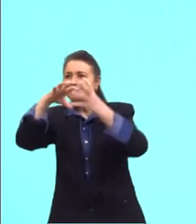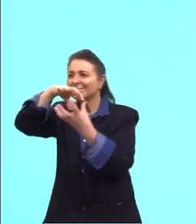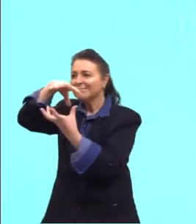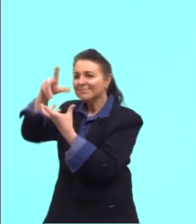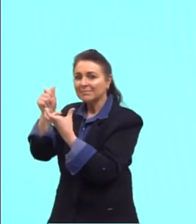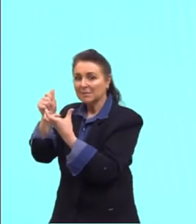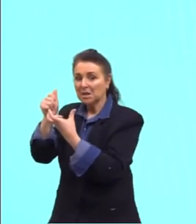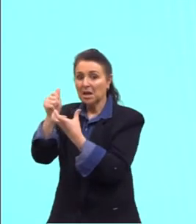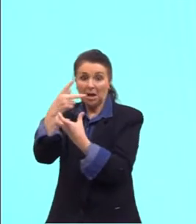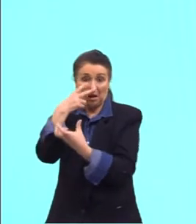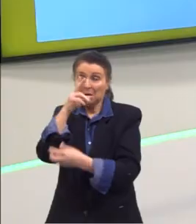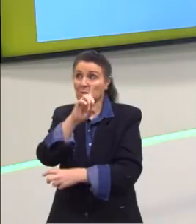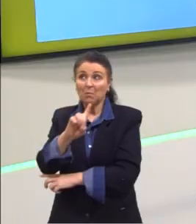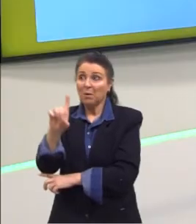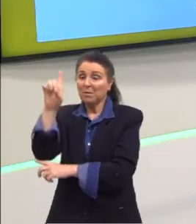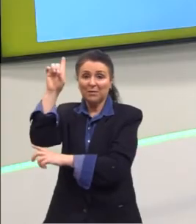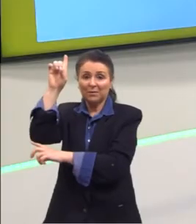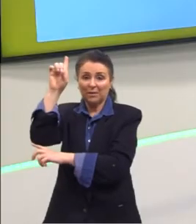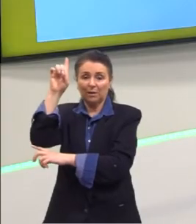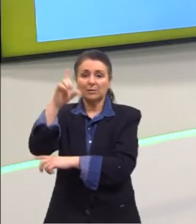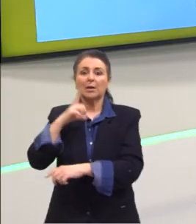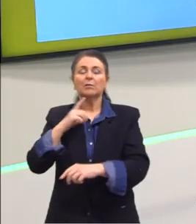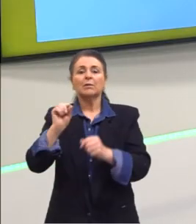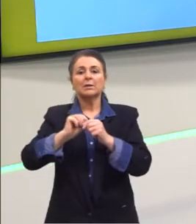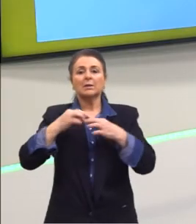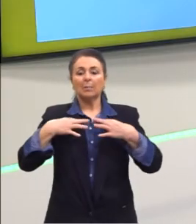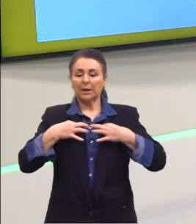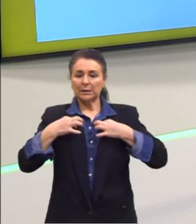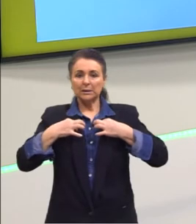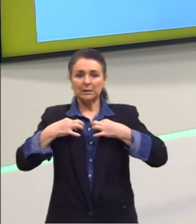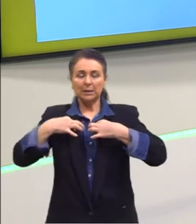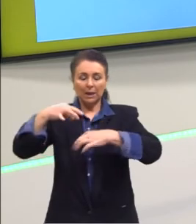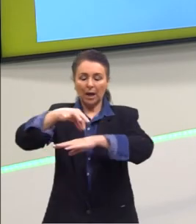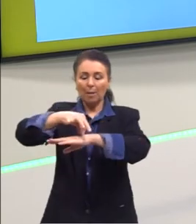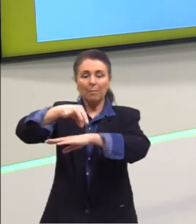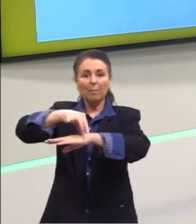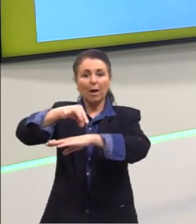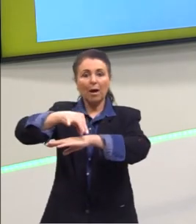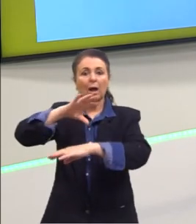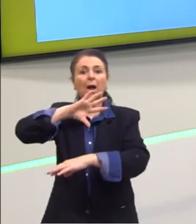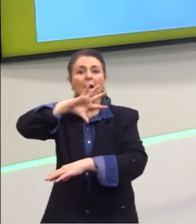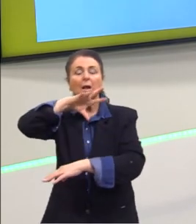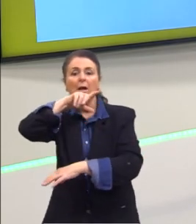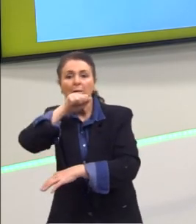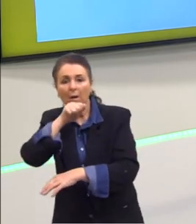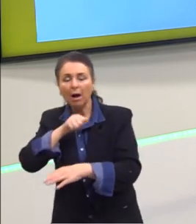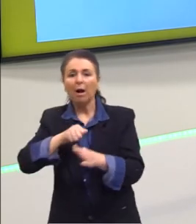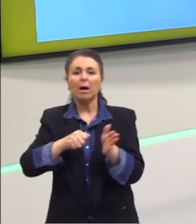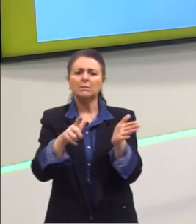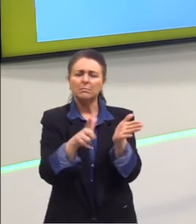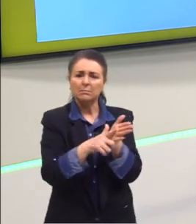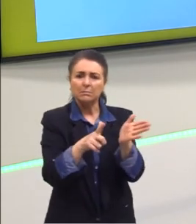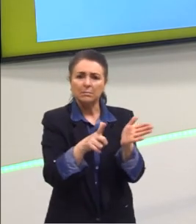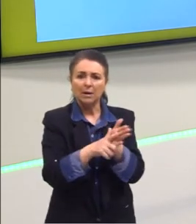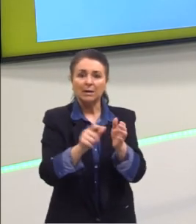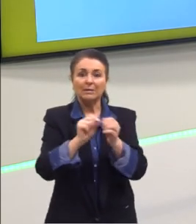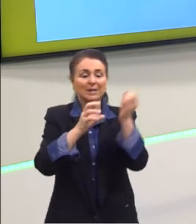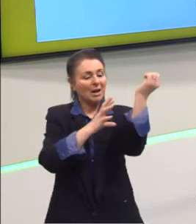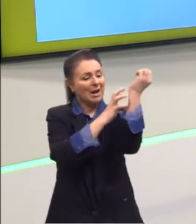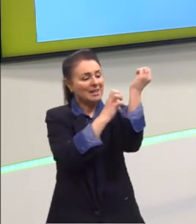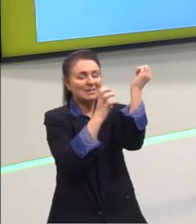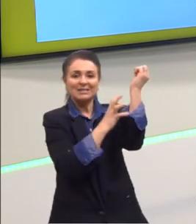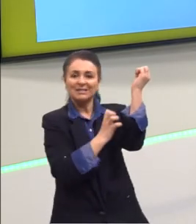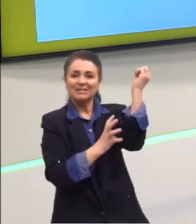A pintura Asteca foi produzida em tecido, peles de animais, papéis, feito de cascas de